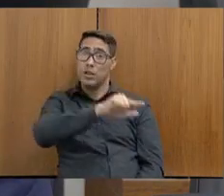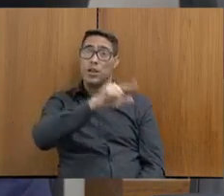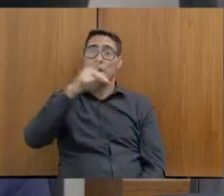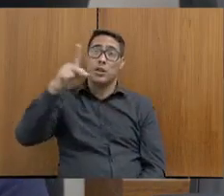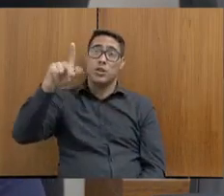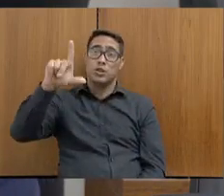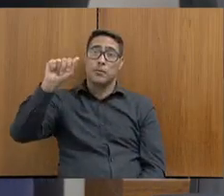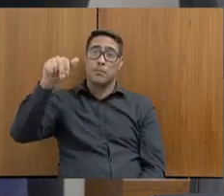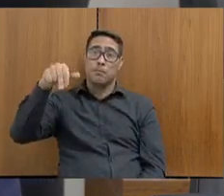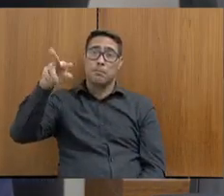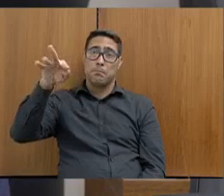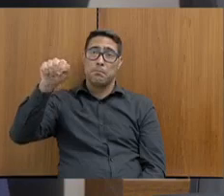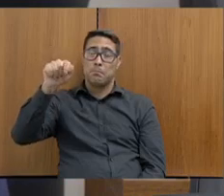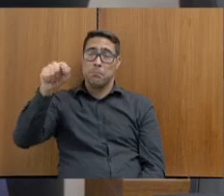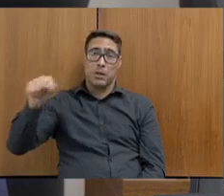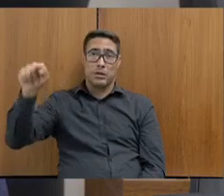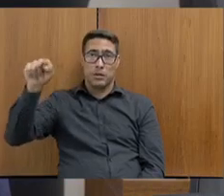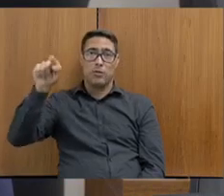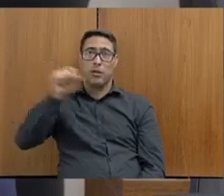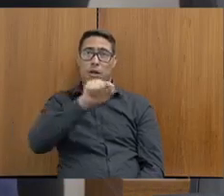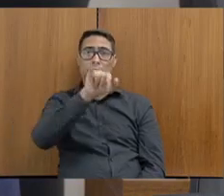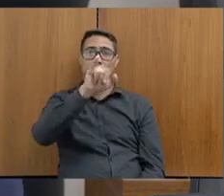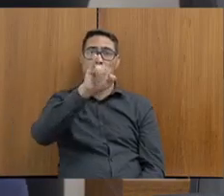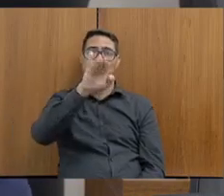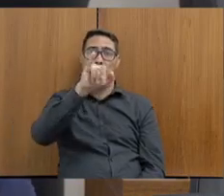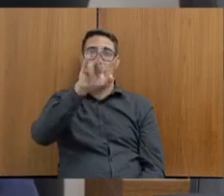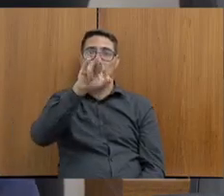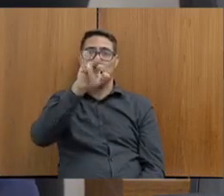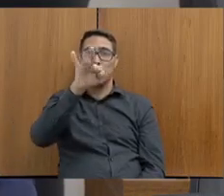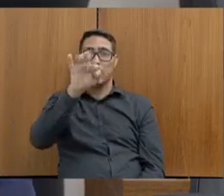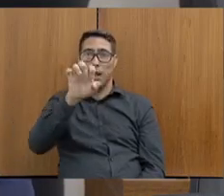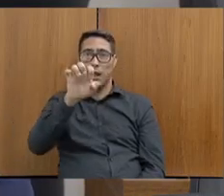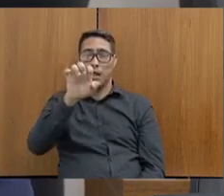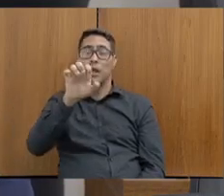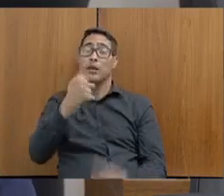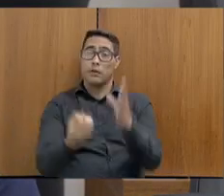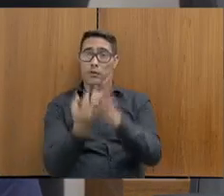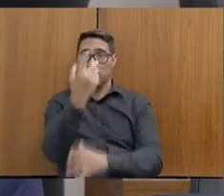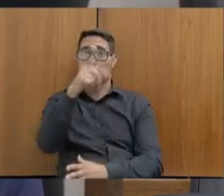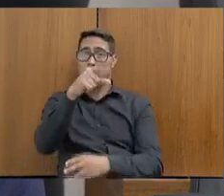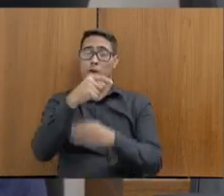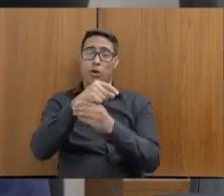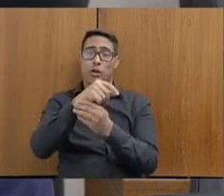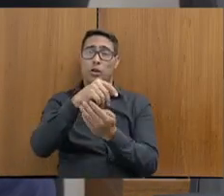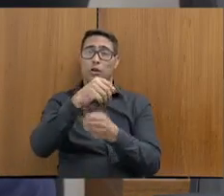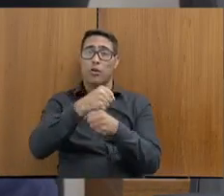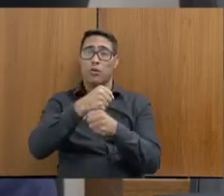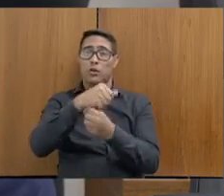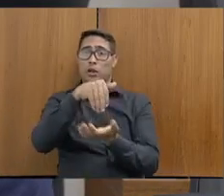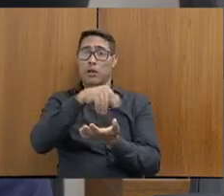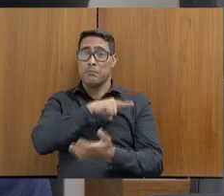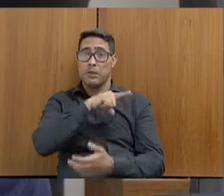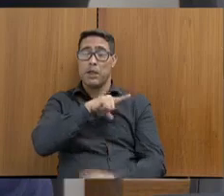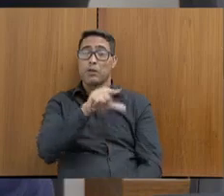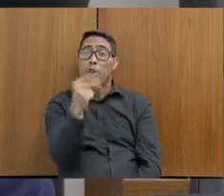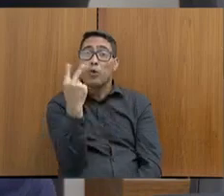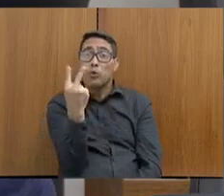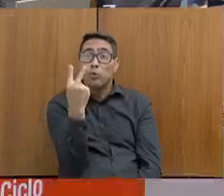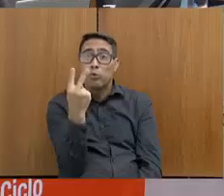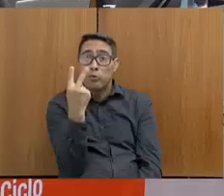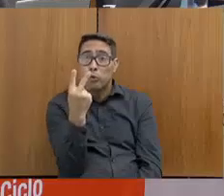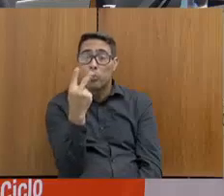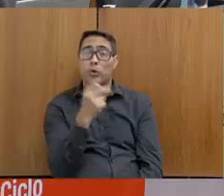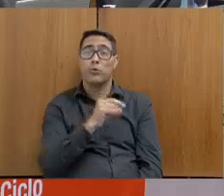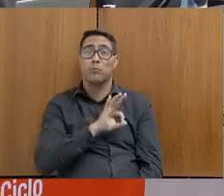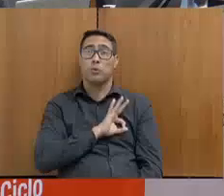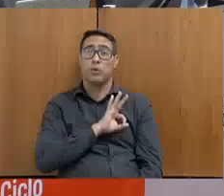que foi recentemente inaugurada, salvo engano, no final do ano, mas que conta apenas com dois policiais civis no